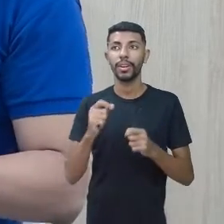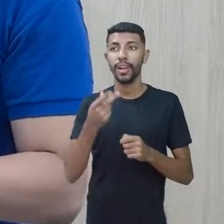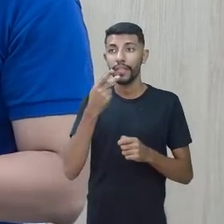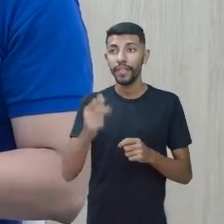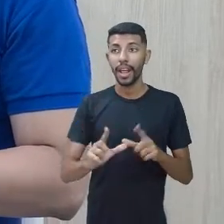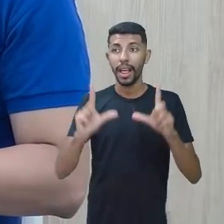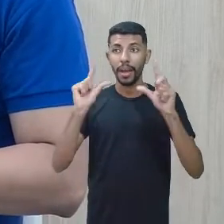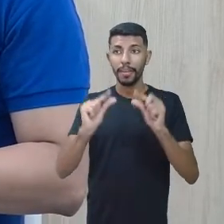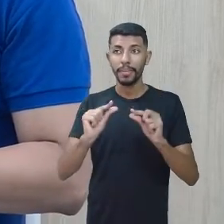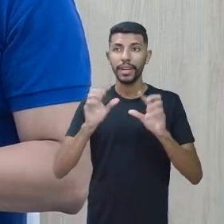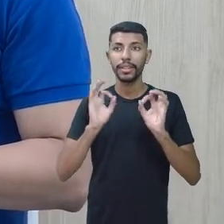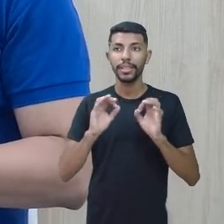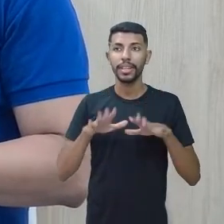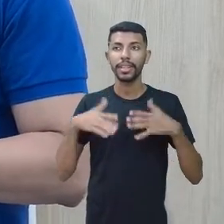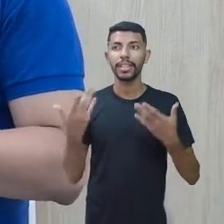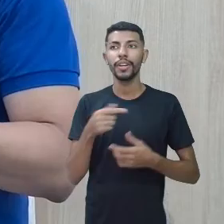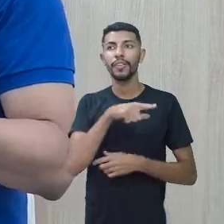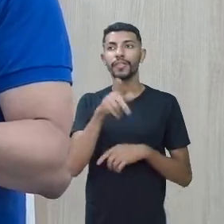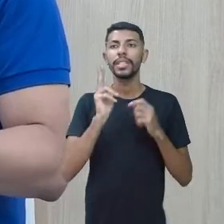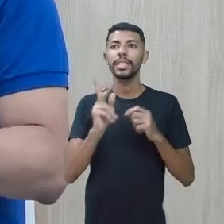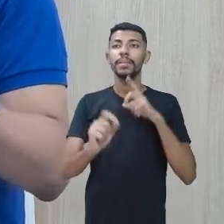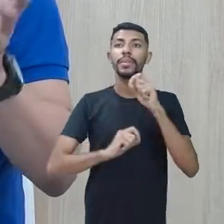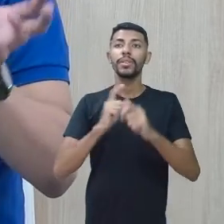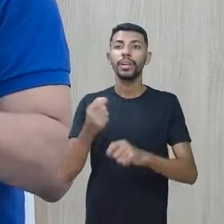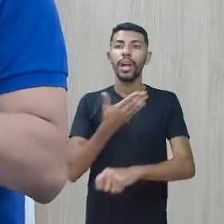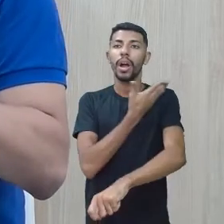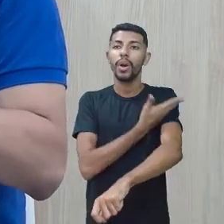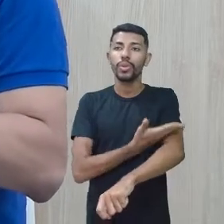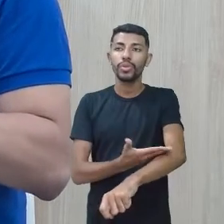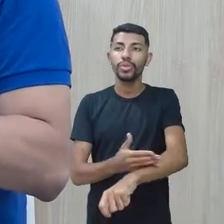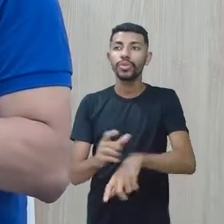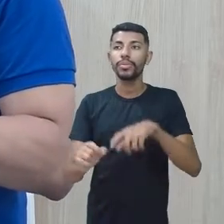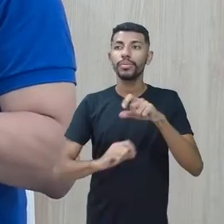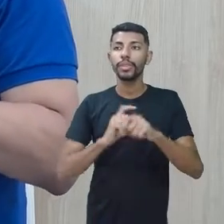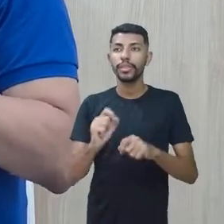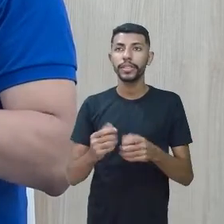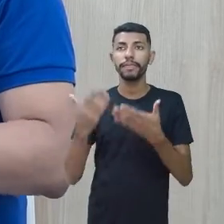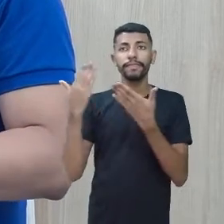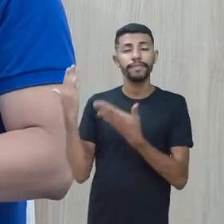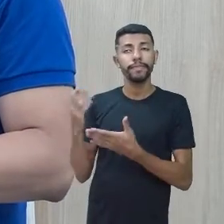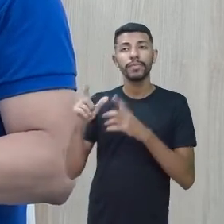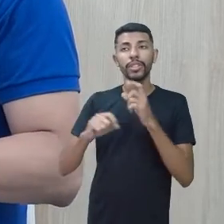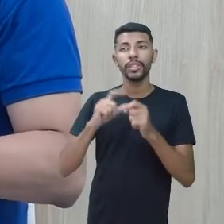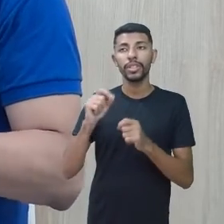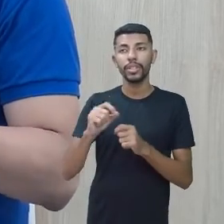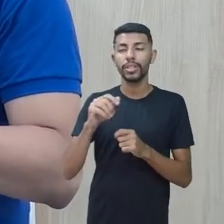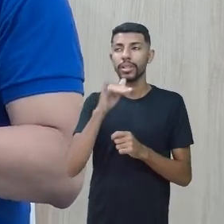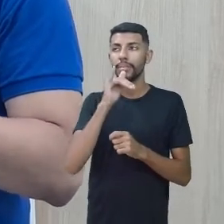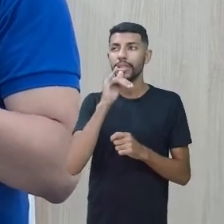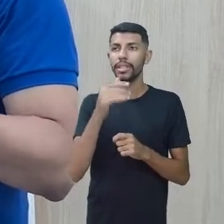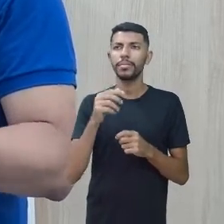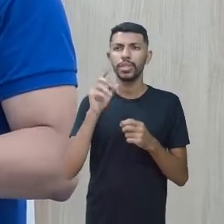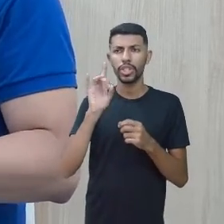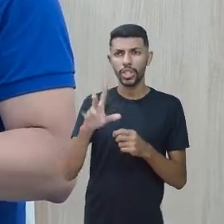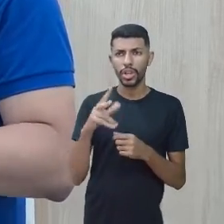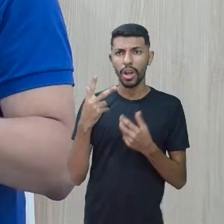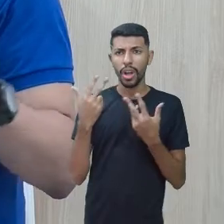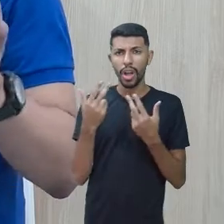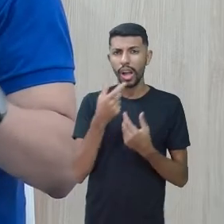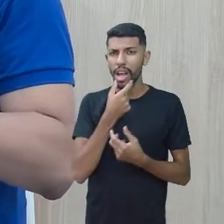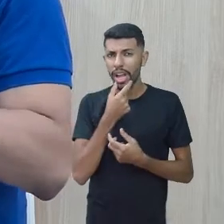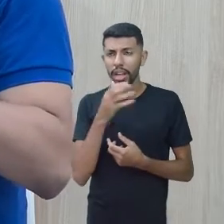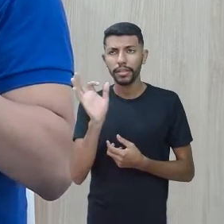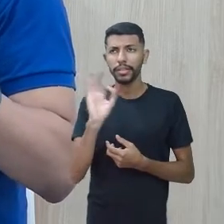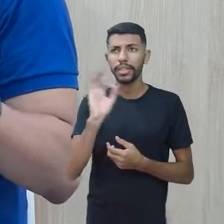Então, fiquem acostumados com essas contrações. Não somente na língua inglesa, como francês, italiano, espanhol.